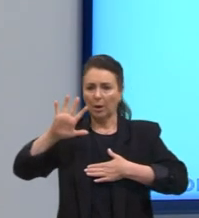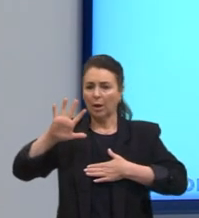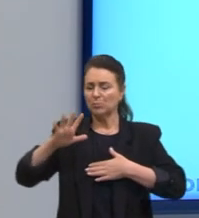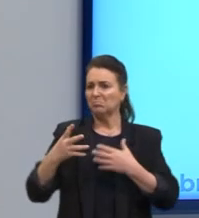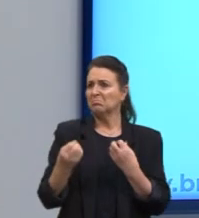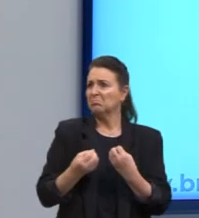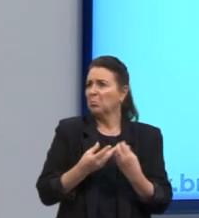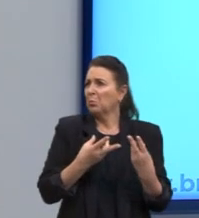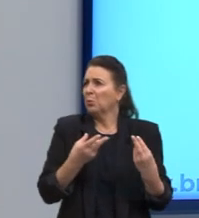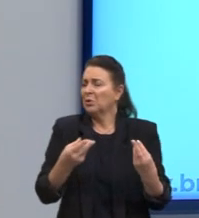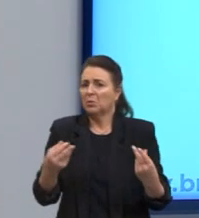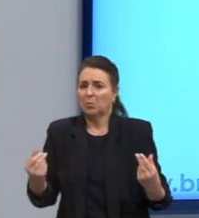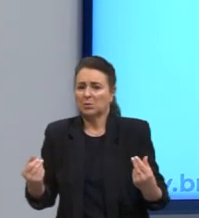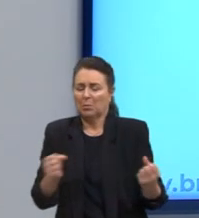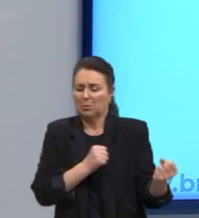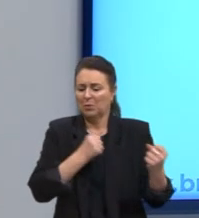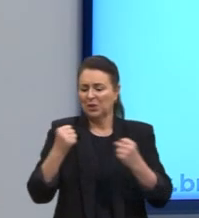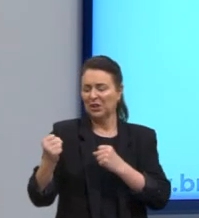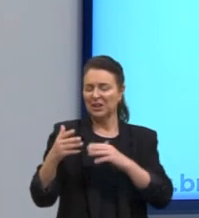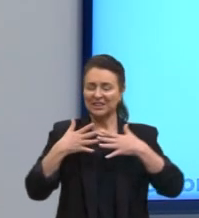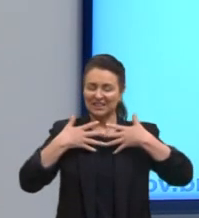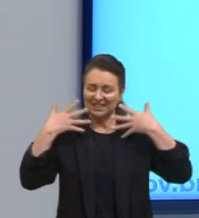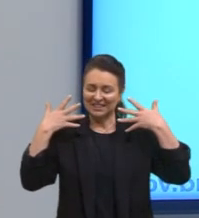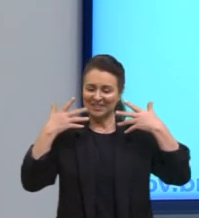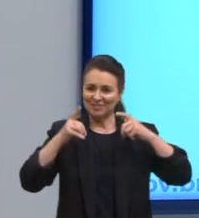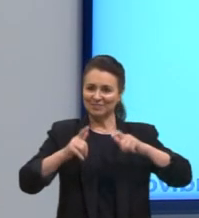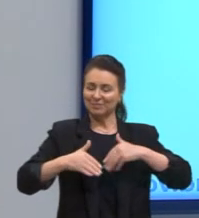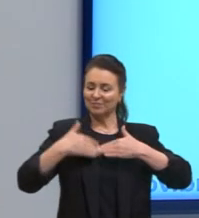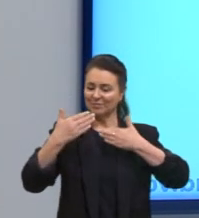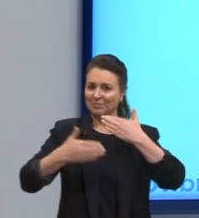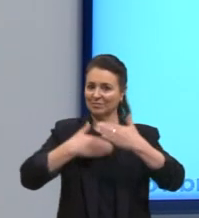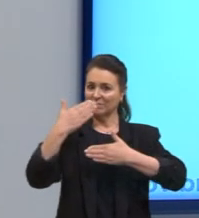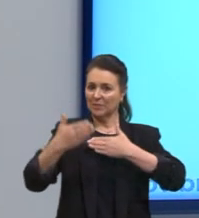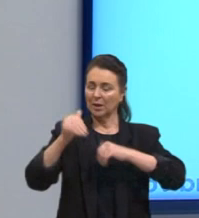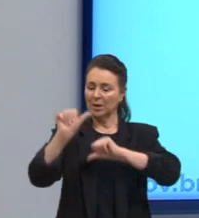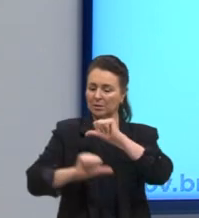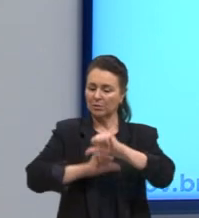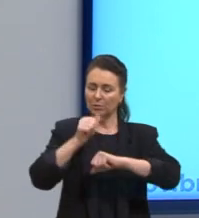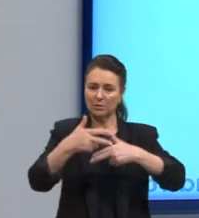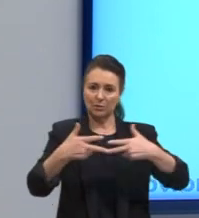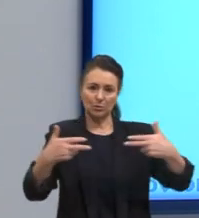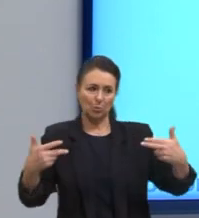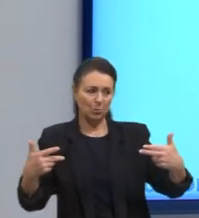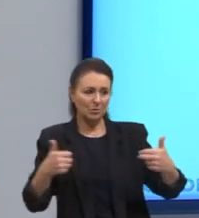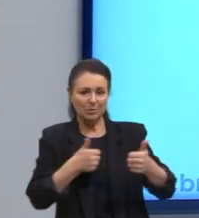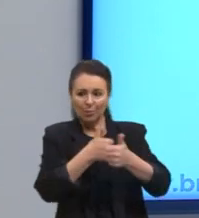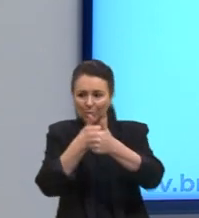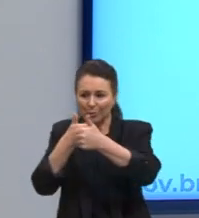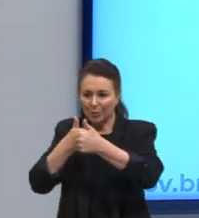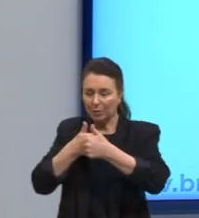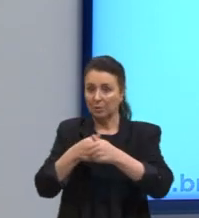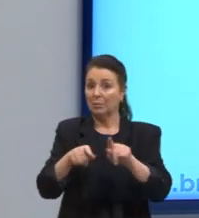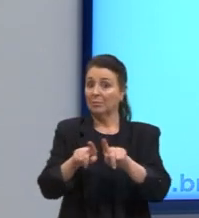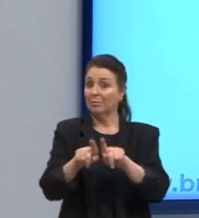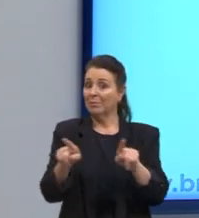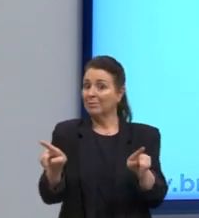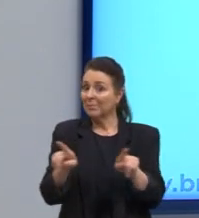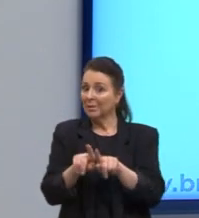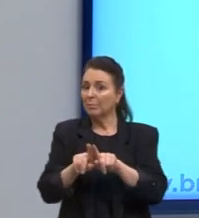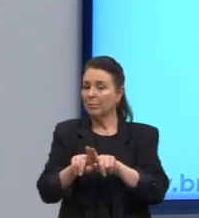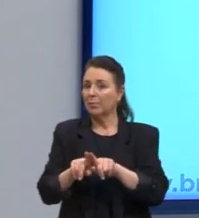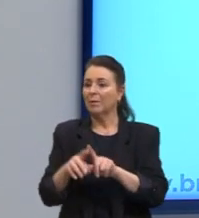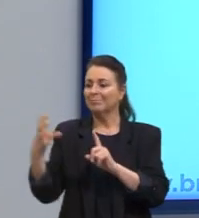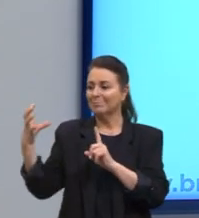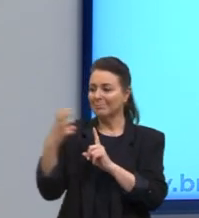poder, alegria, crescimento, autotransformação e transformação das coisas em redor. Mas, ao mesmo tempo, ameaça